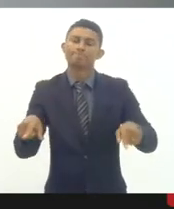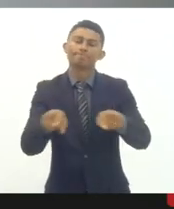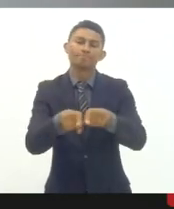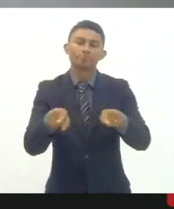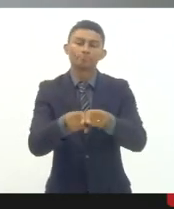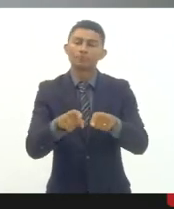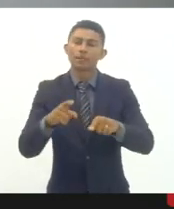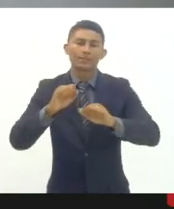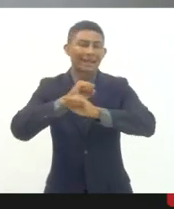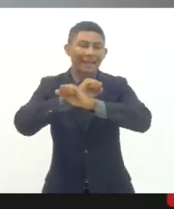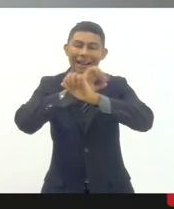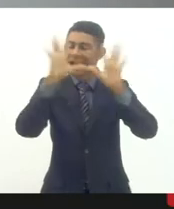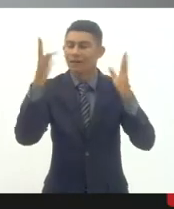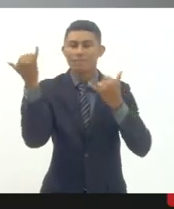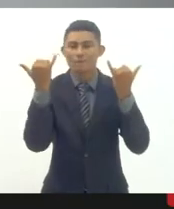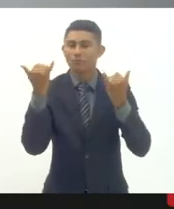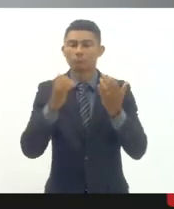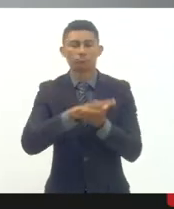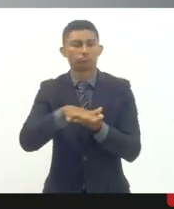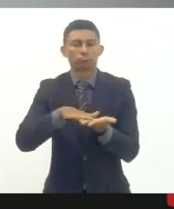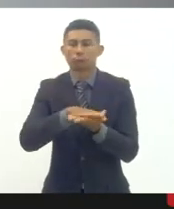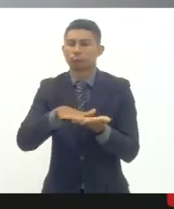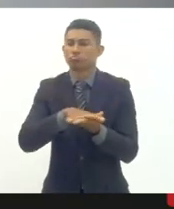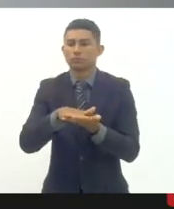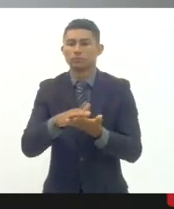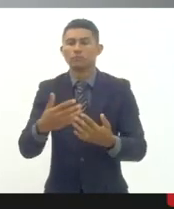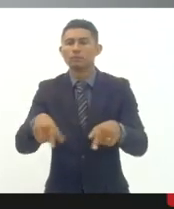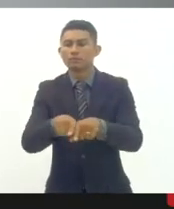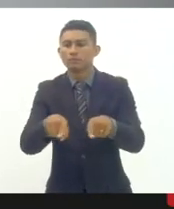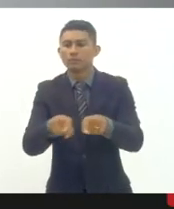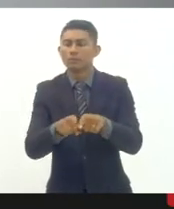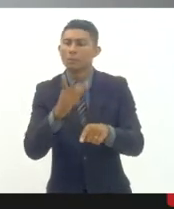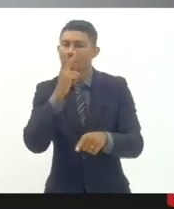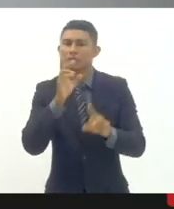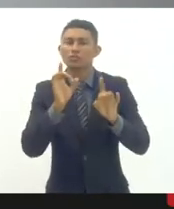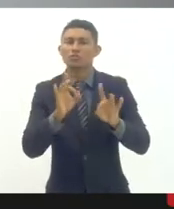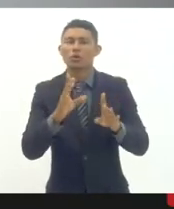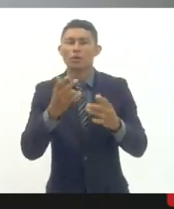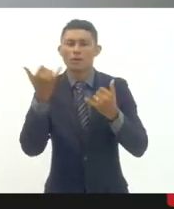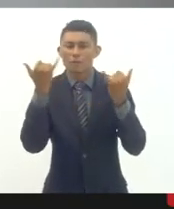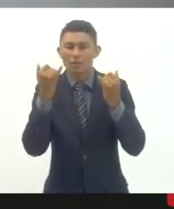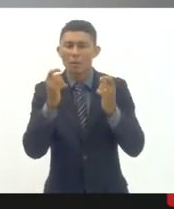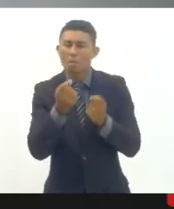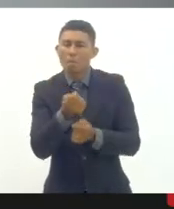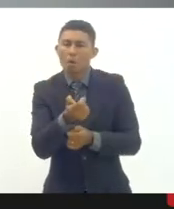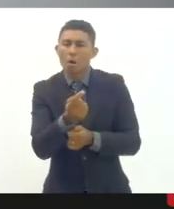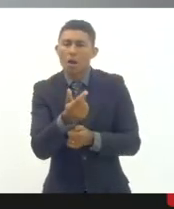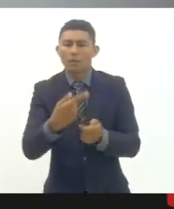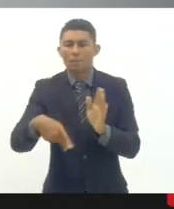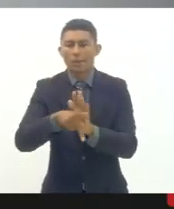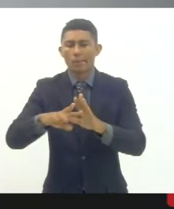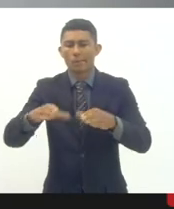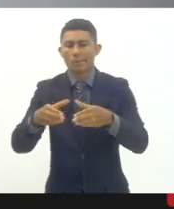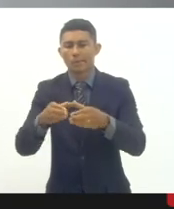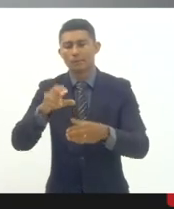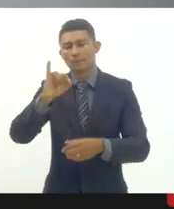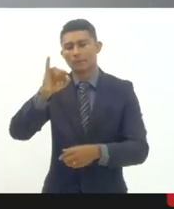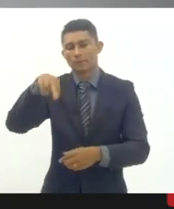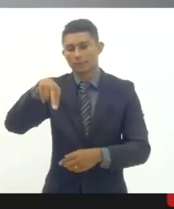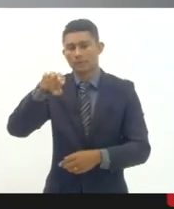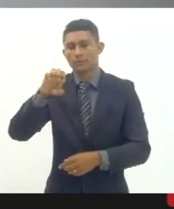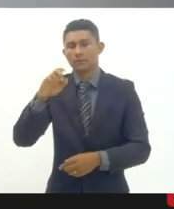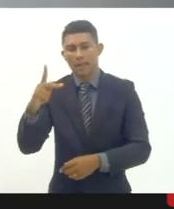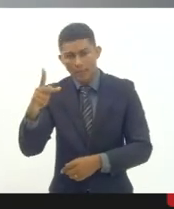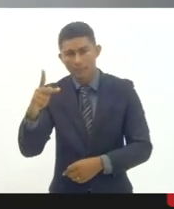transparência de dados e da publicação de uma parte dos dados do censo escolar pelo INEP até recentemente e